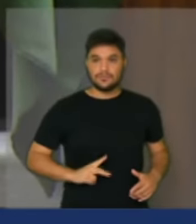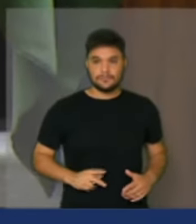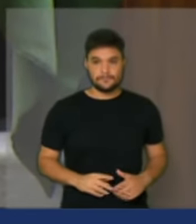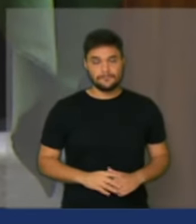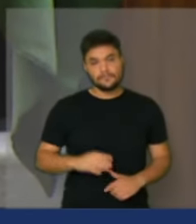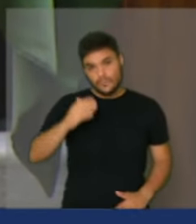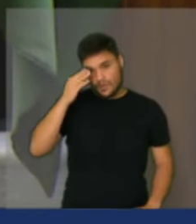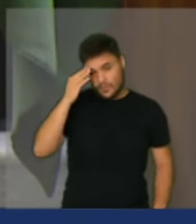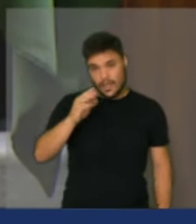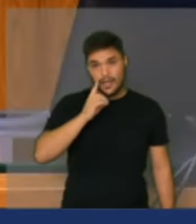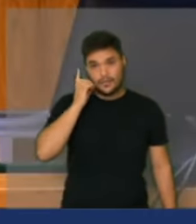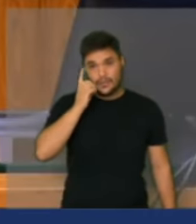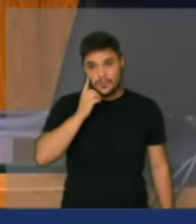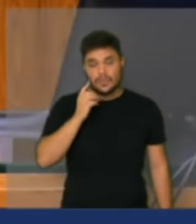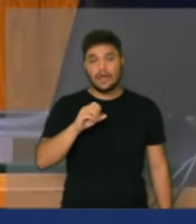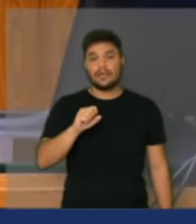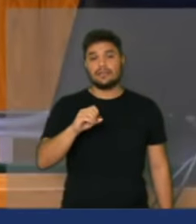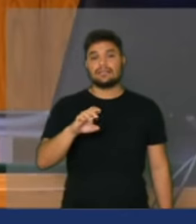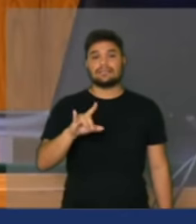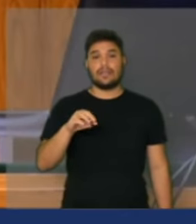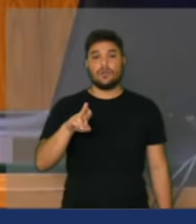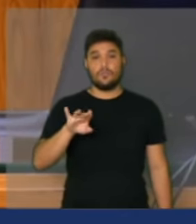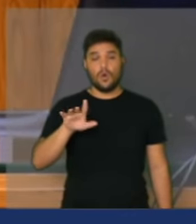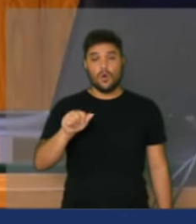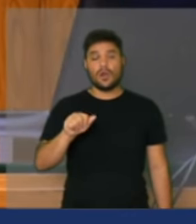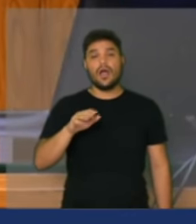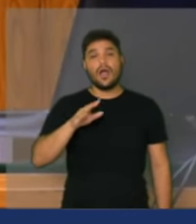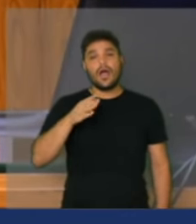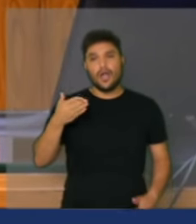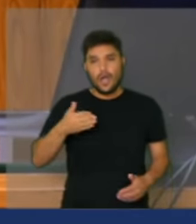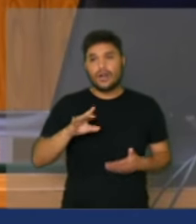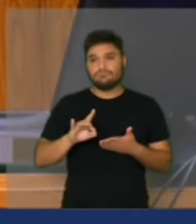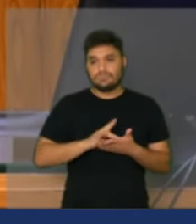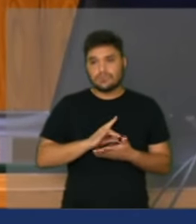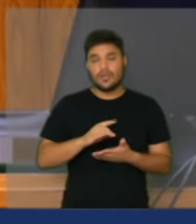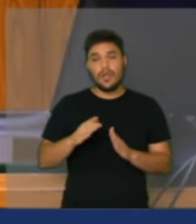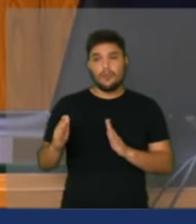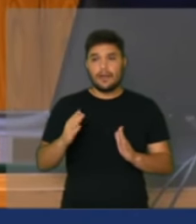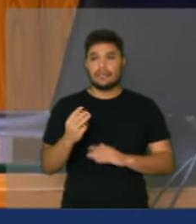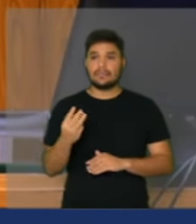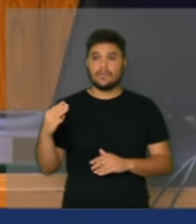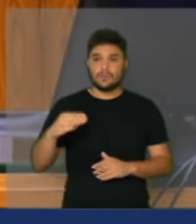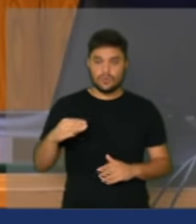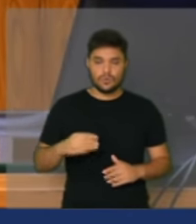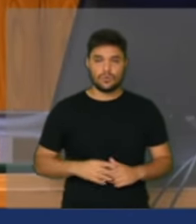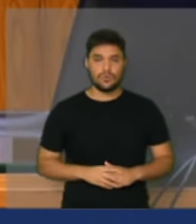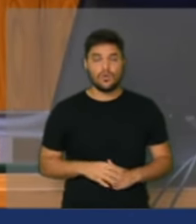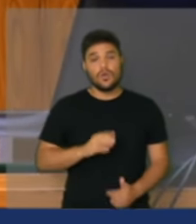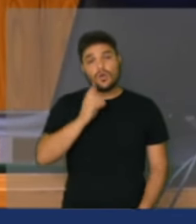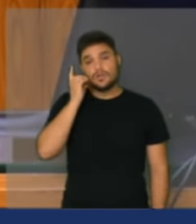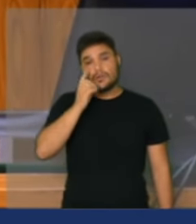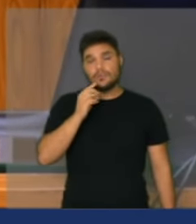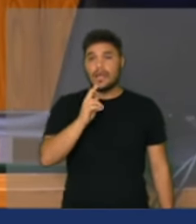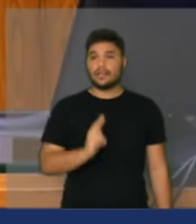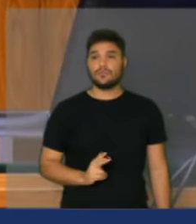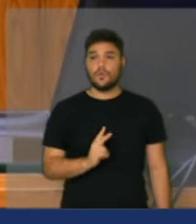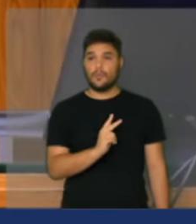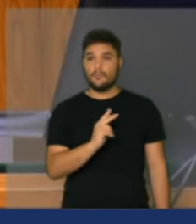Muito obrigado, deputado Célio Moura, próximo orador inscrito, pelo prazo de três minutos. Deputado Padre João.